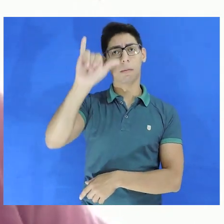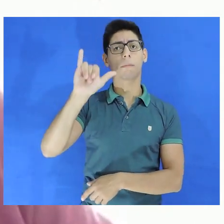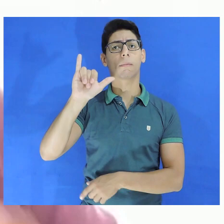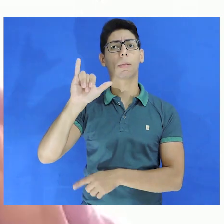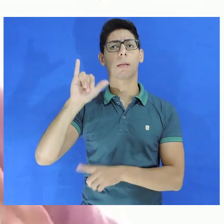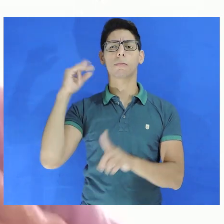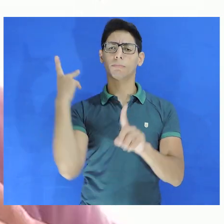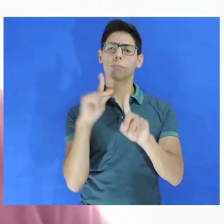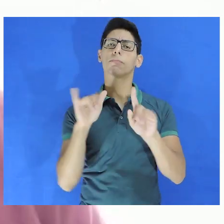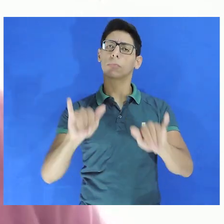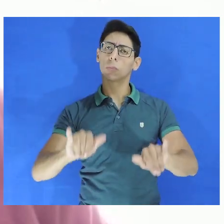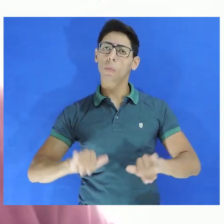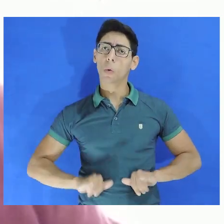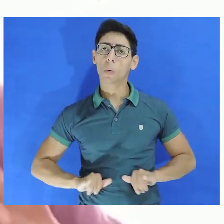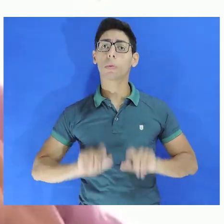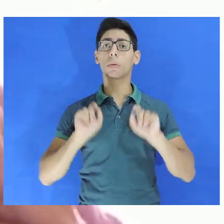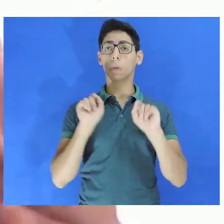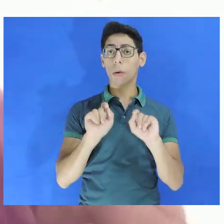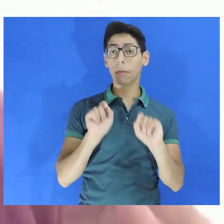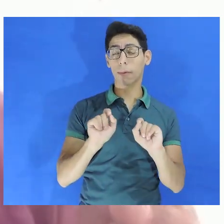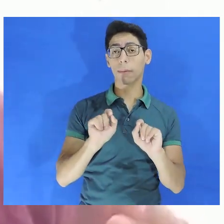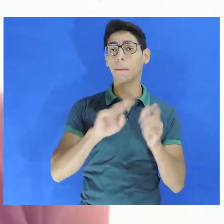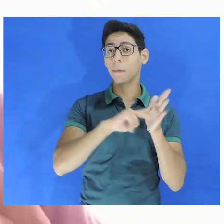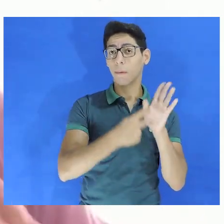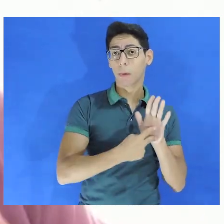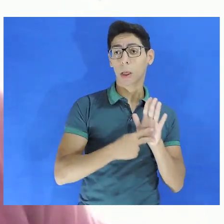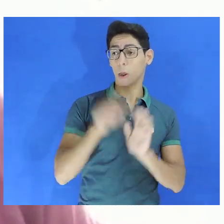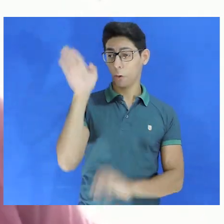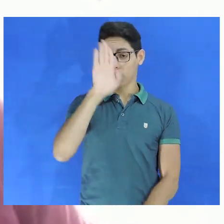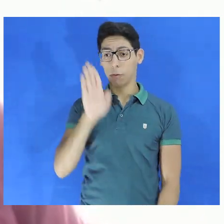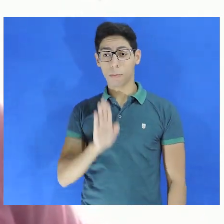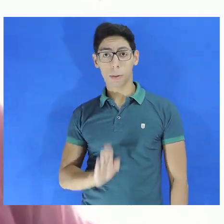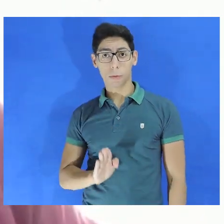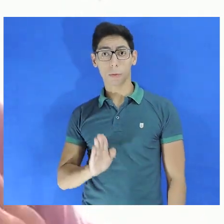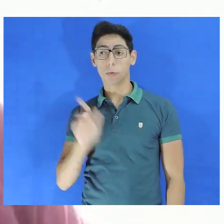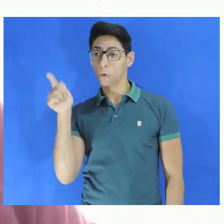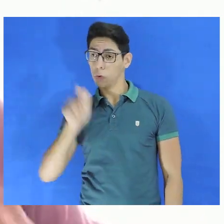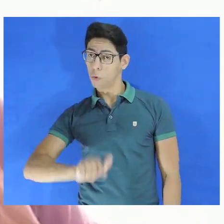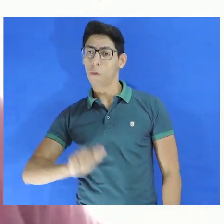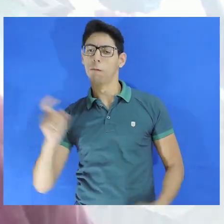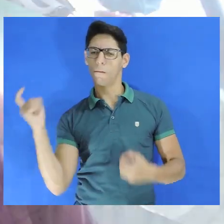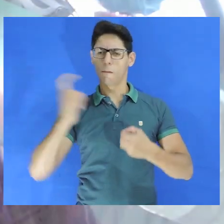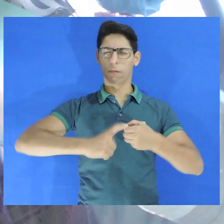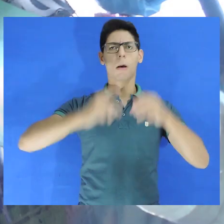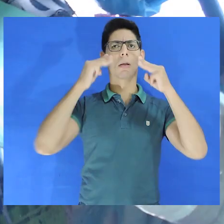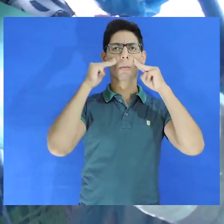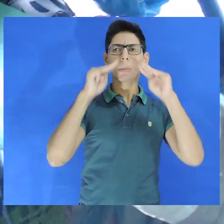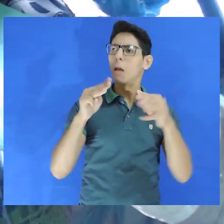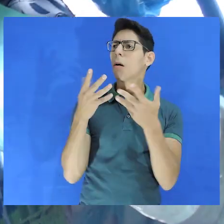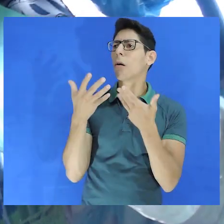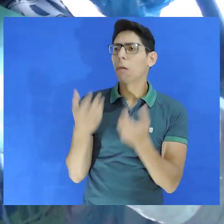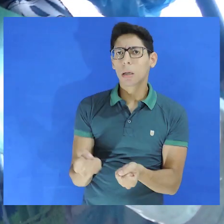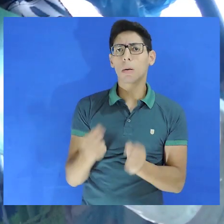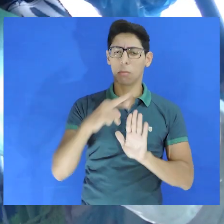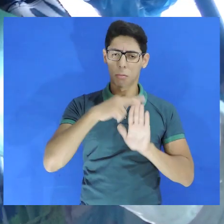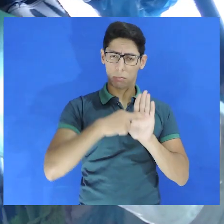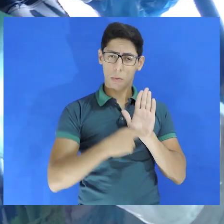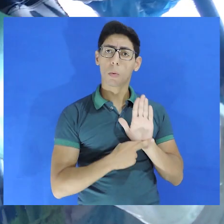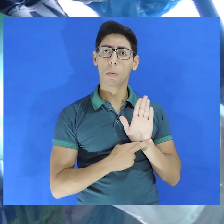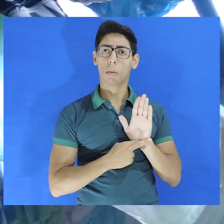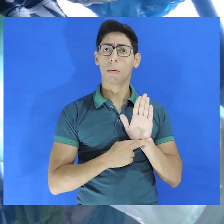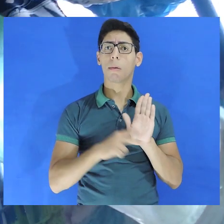tortura, que nada mais é que recolocar o Brasil diante da sua missão e dos